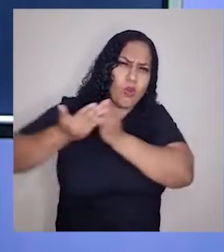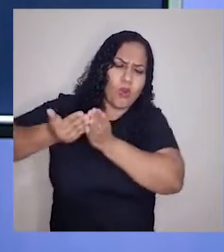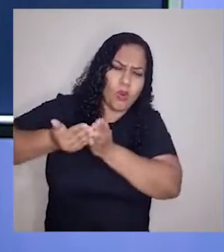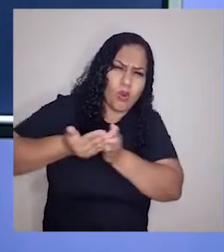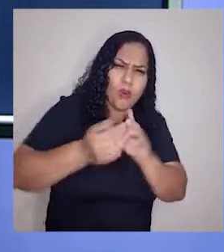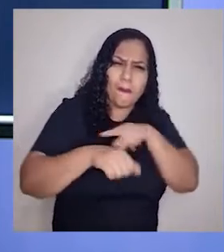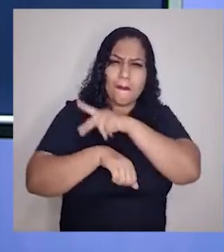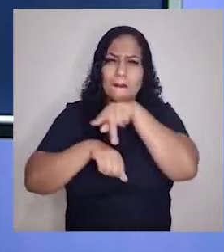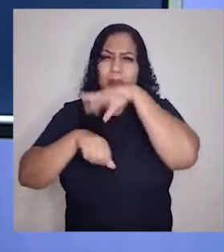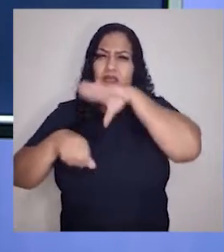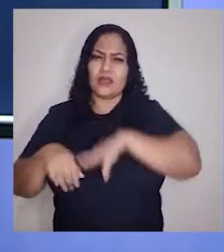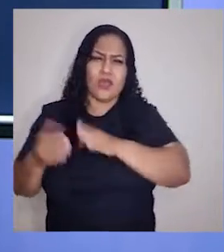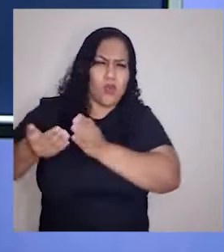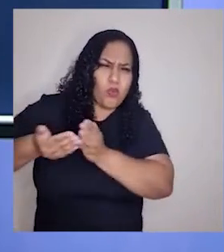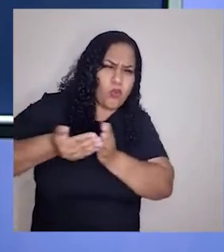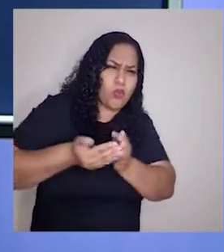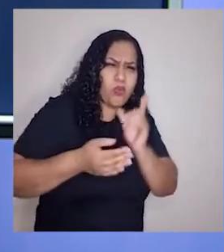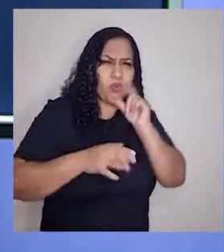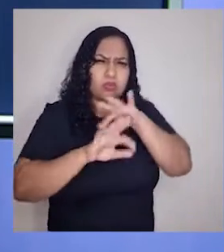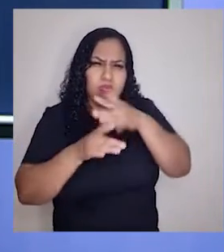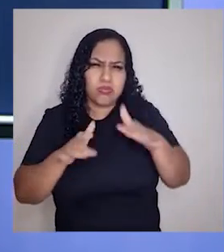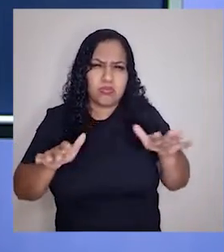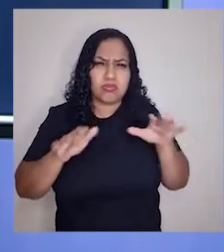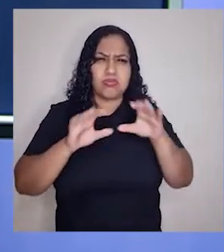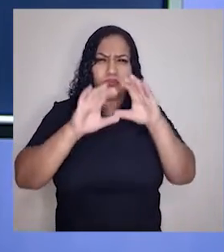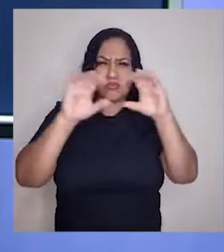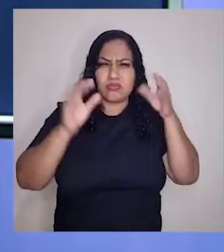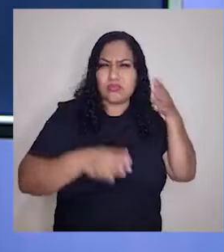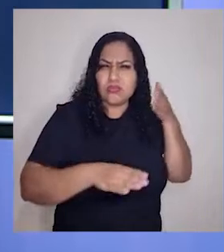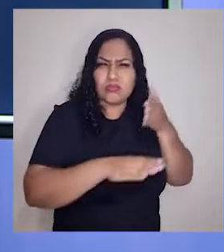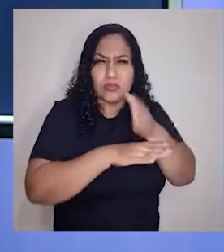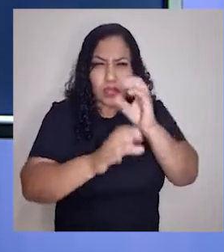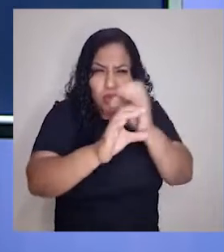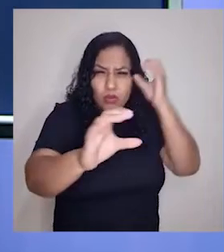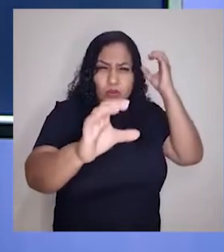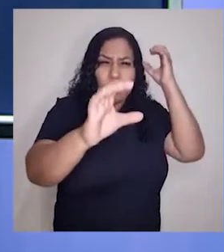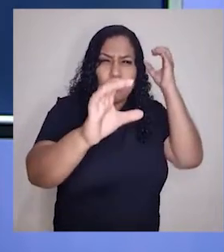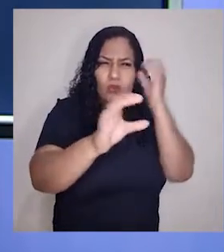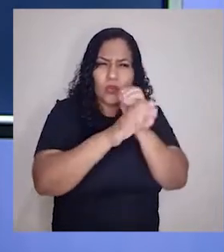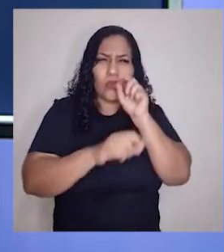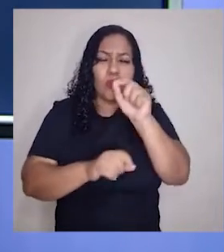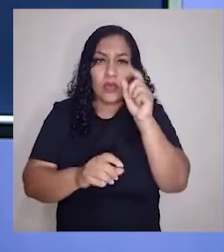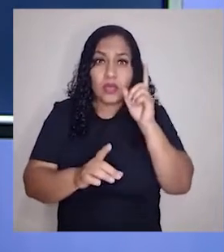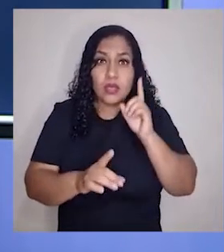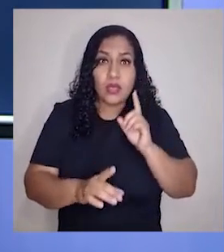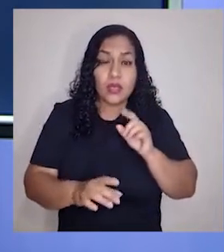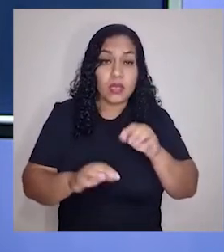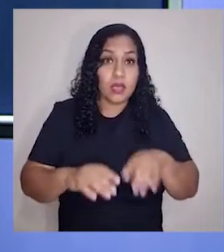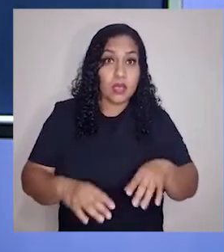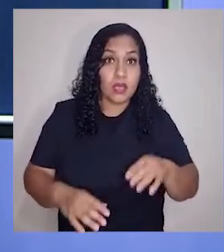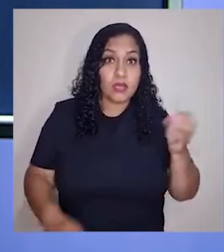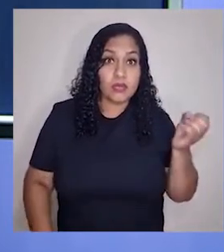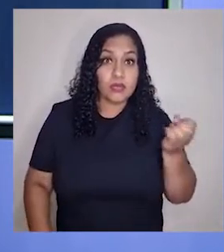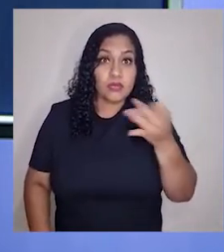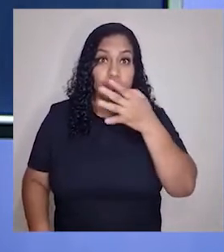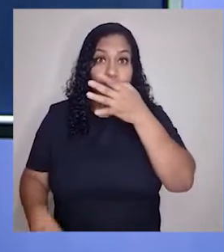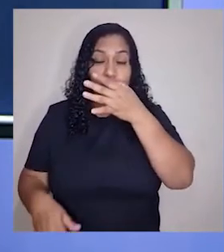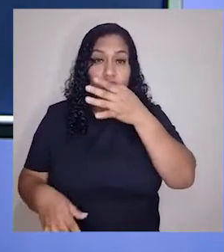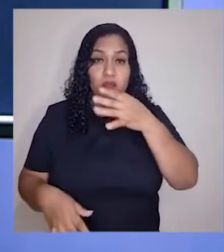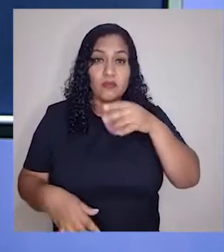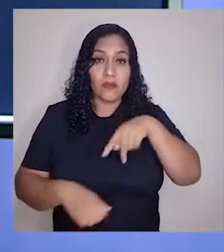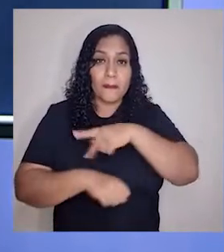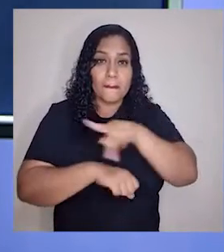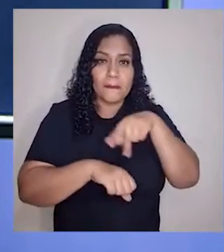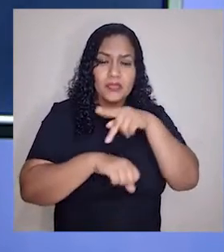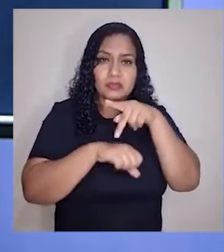descendo de Portugal, atravessando o Atlântico, ó céus, o que eu encontrei? Uma nova terra.